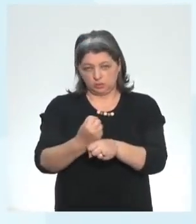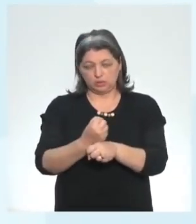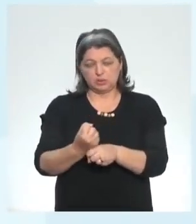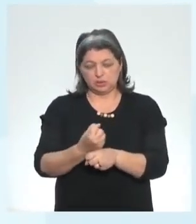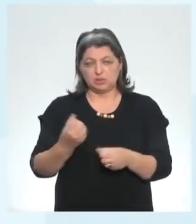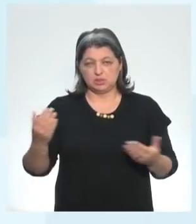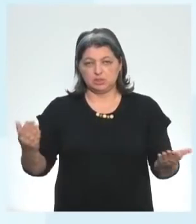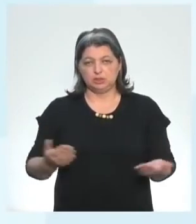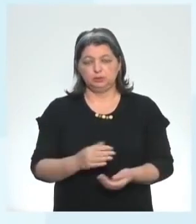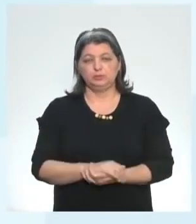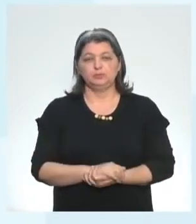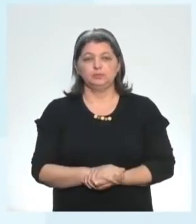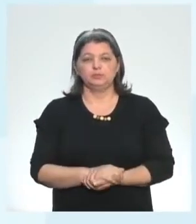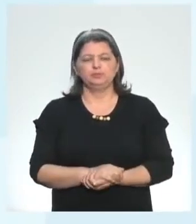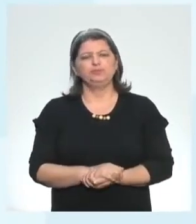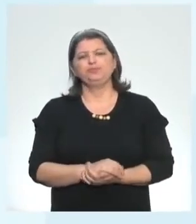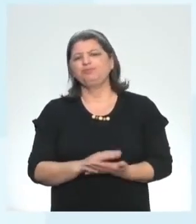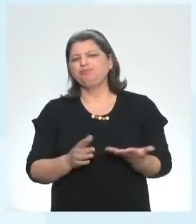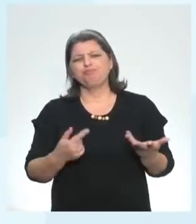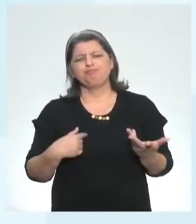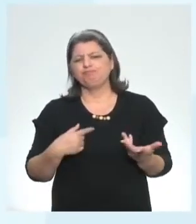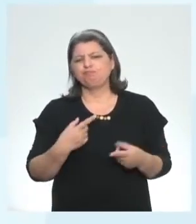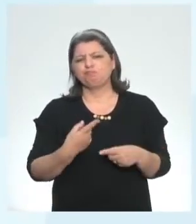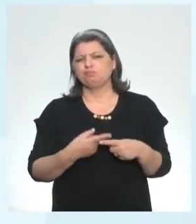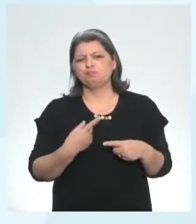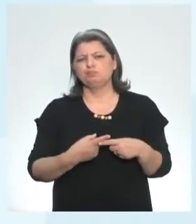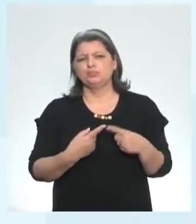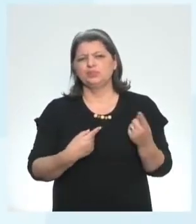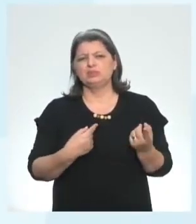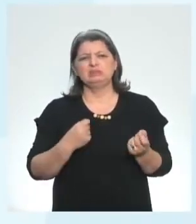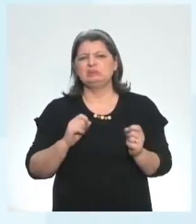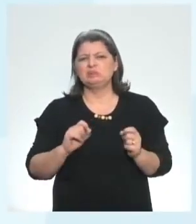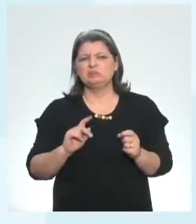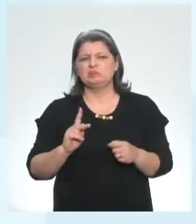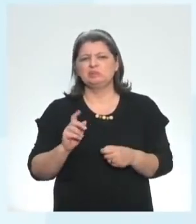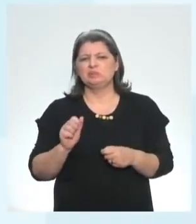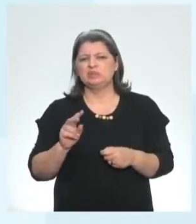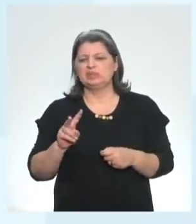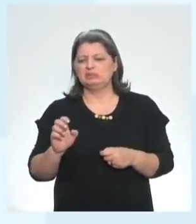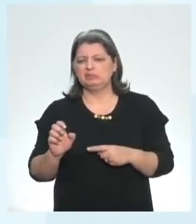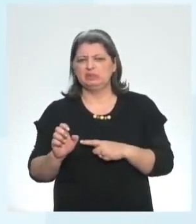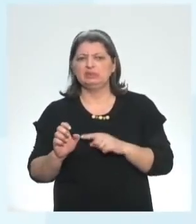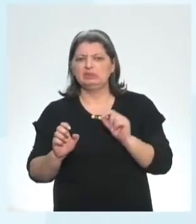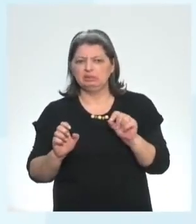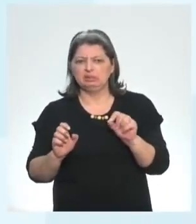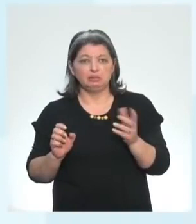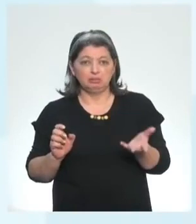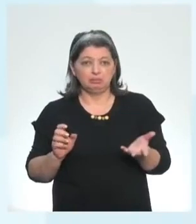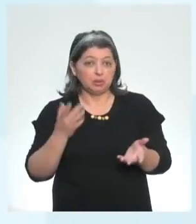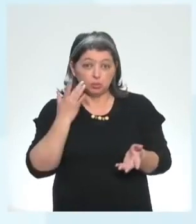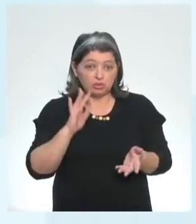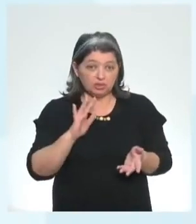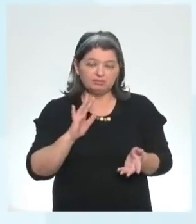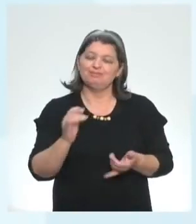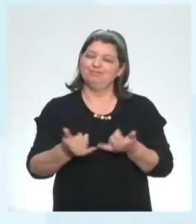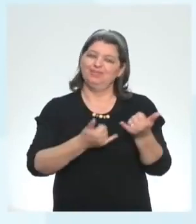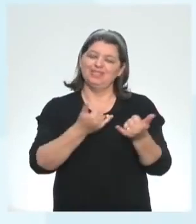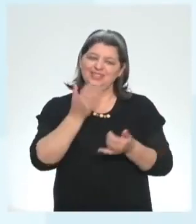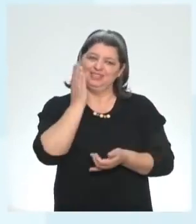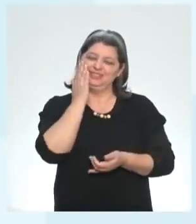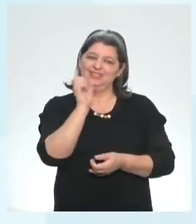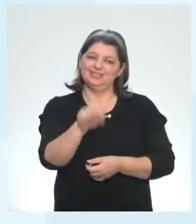legal e aí você me pergunta mas por que que aquele have tá ali sei não eu não sei sim como a gente tá falando aí de